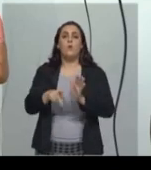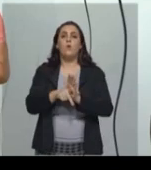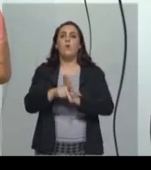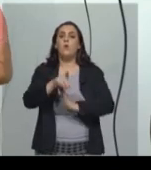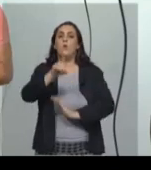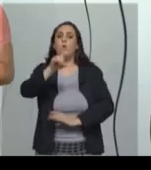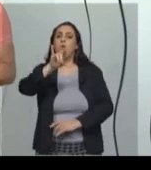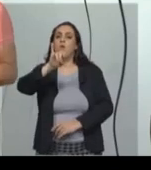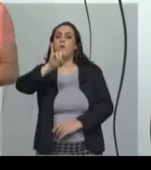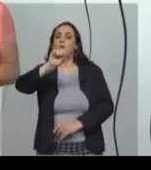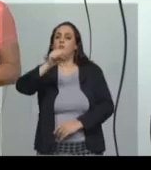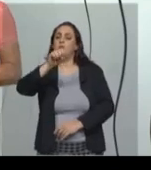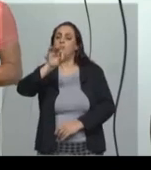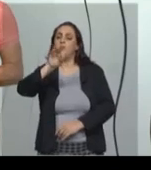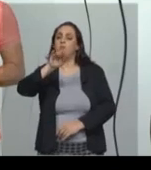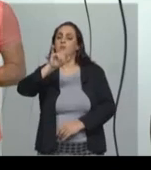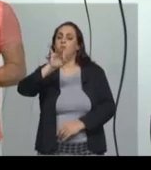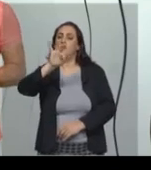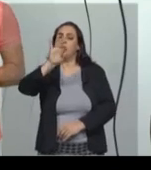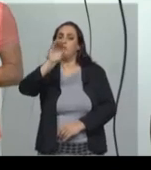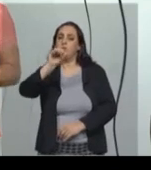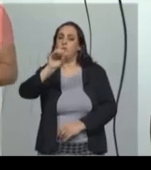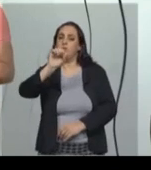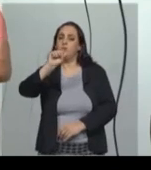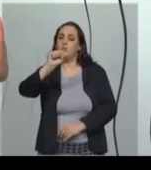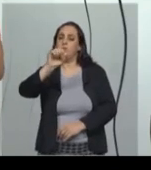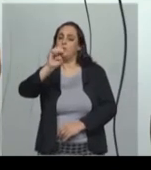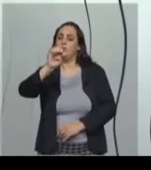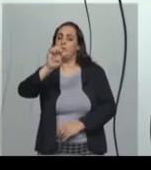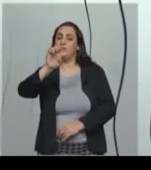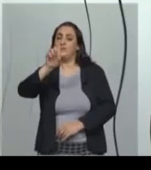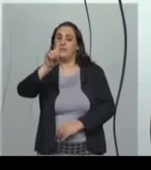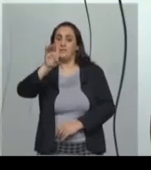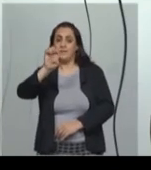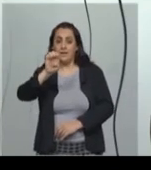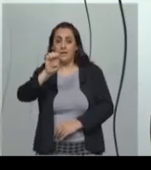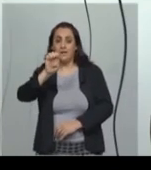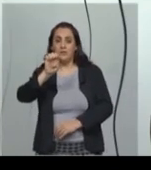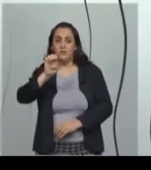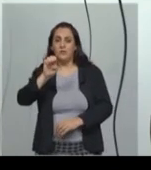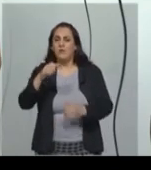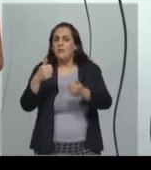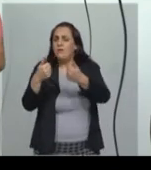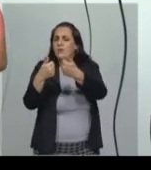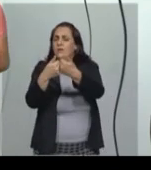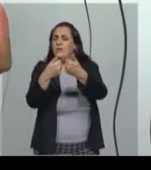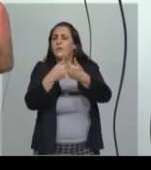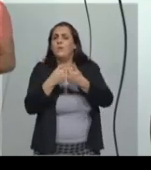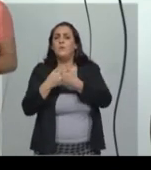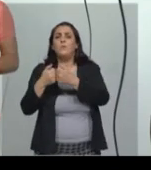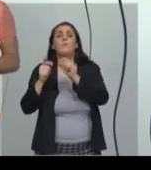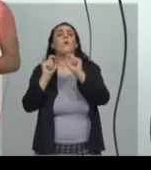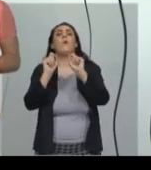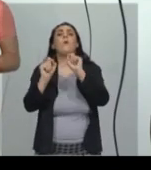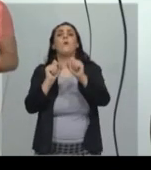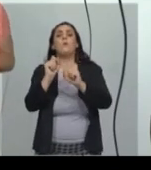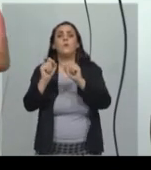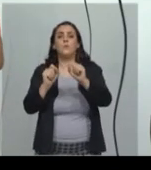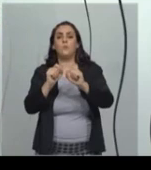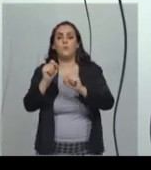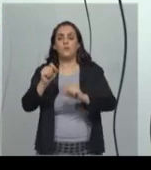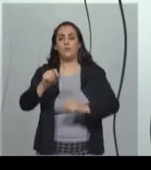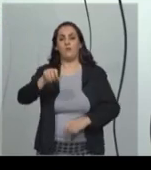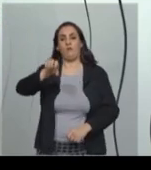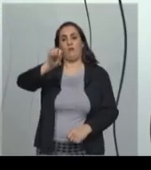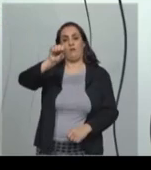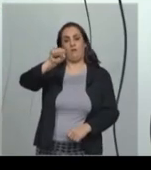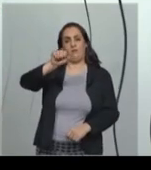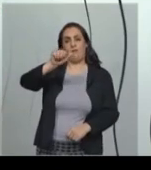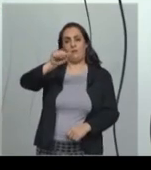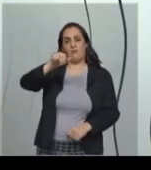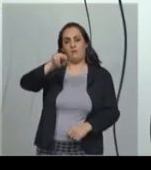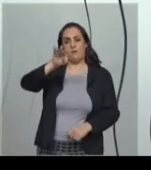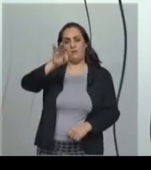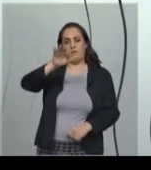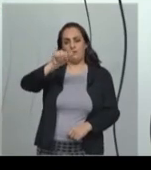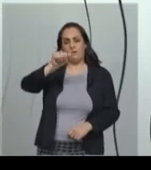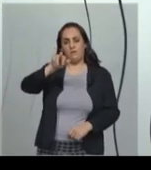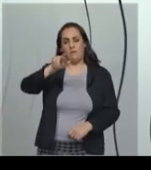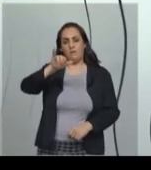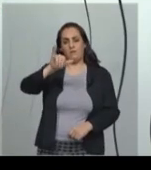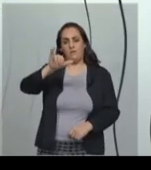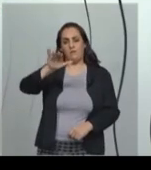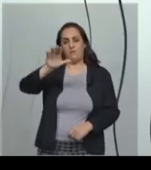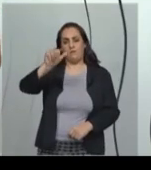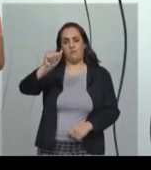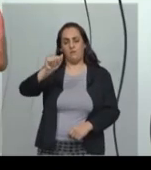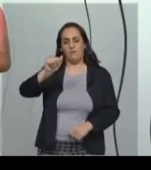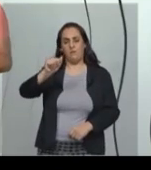Temos Santa Rita de Ouro Preto. Esse distrito, Santa Rita de Ouro Preto, é muito importante, porque lá